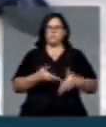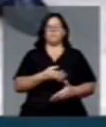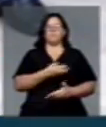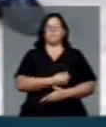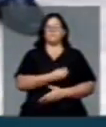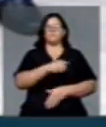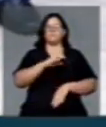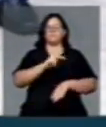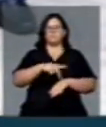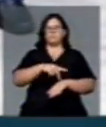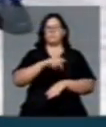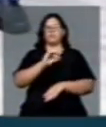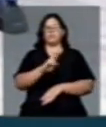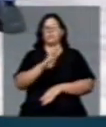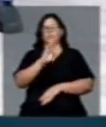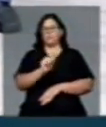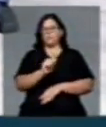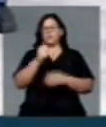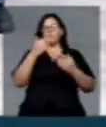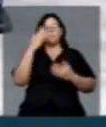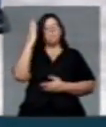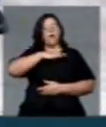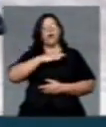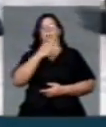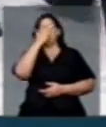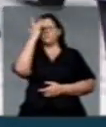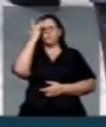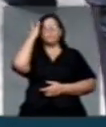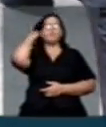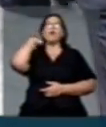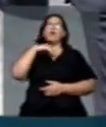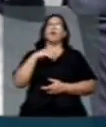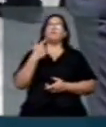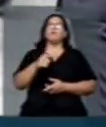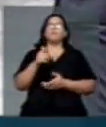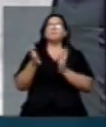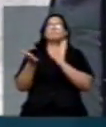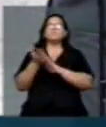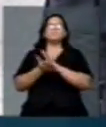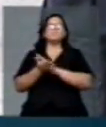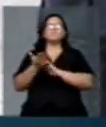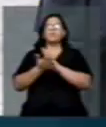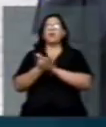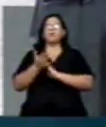com a ajuda desses péssimos, maus e antidemocratos brasileiros, é patente.